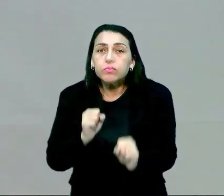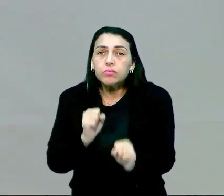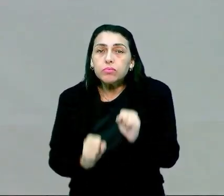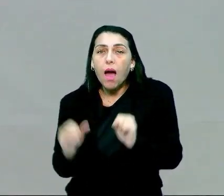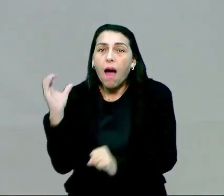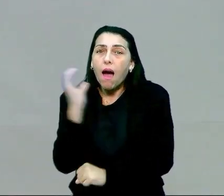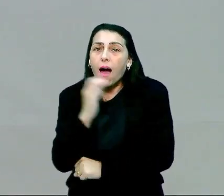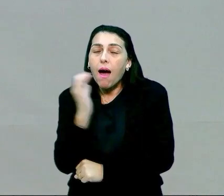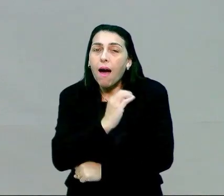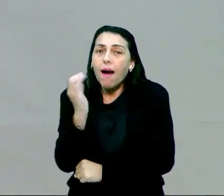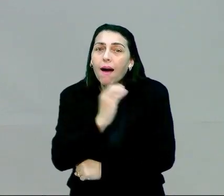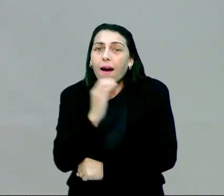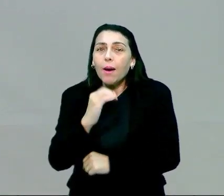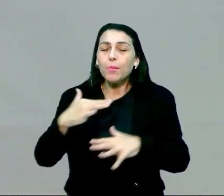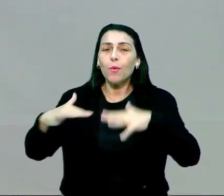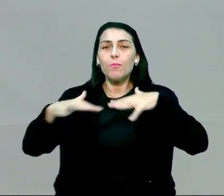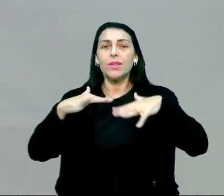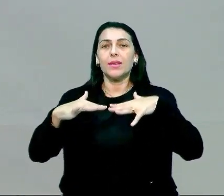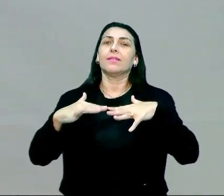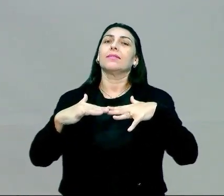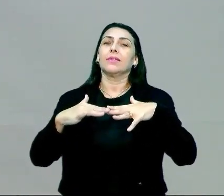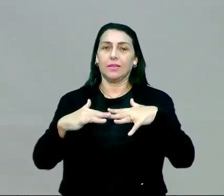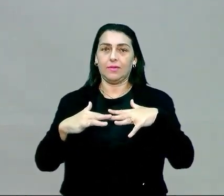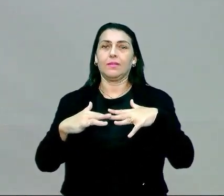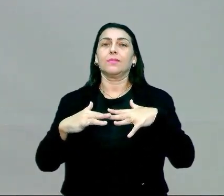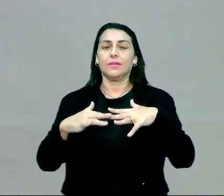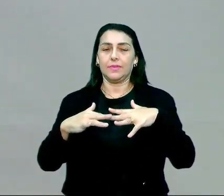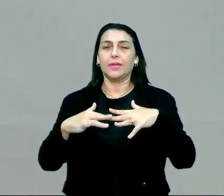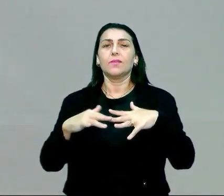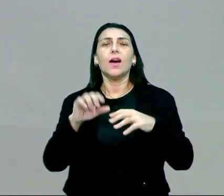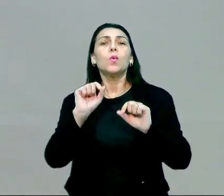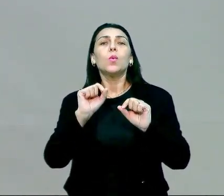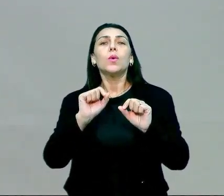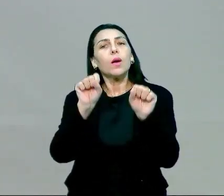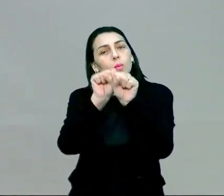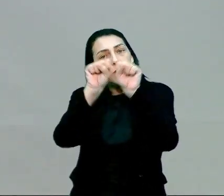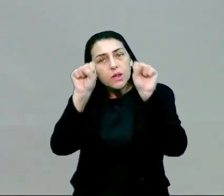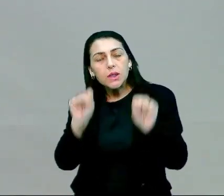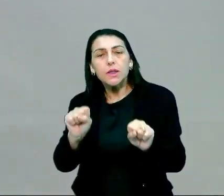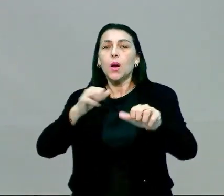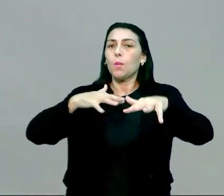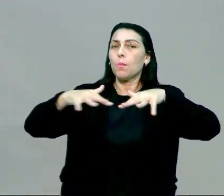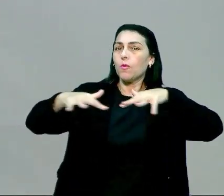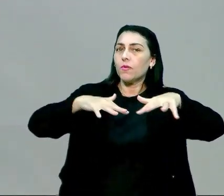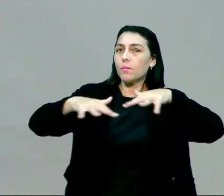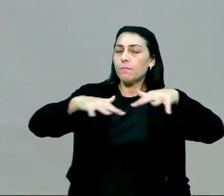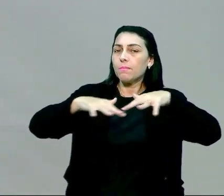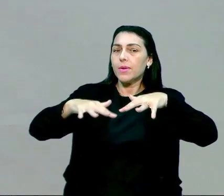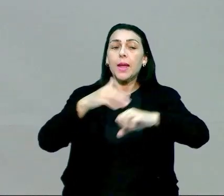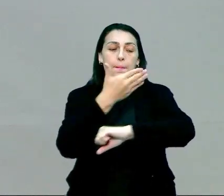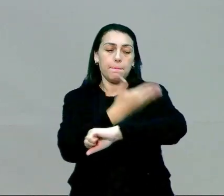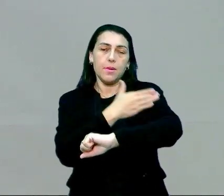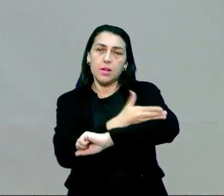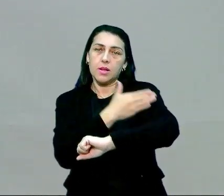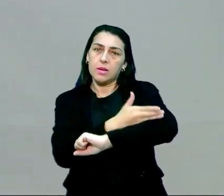rápido de movimentação. Então, essa gesticulação vai sistematizar aquele movimento e aquela prática que vai ser contínua. Ah,